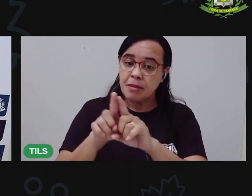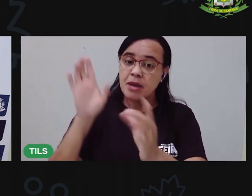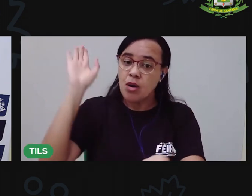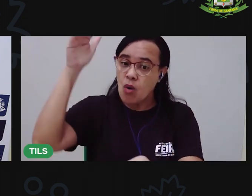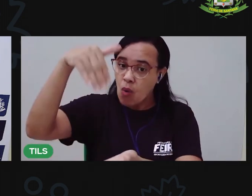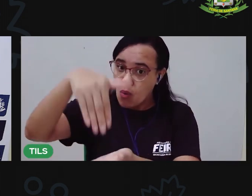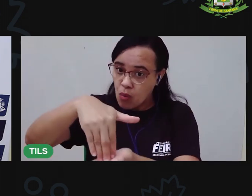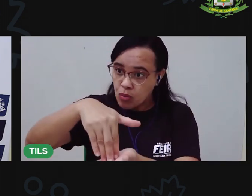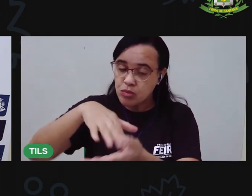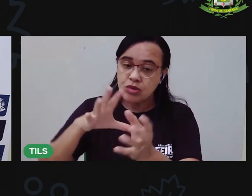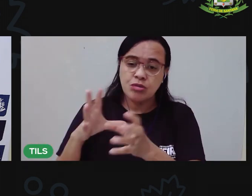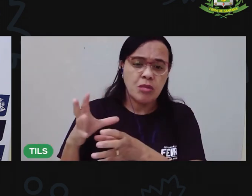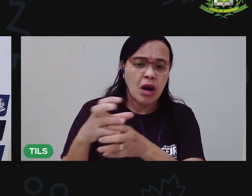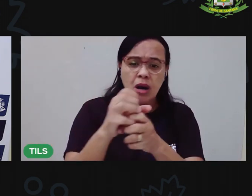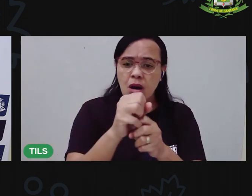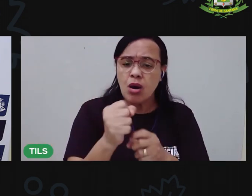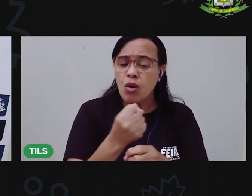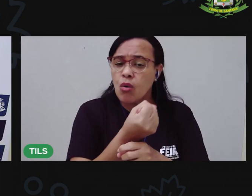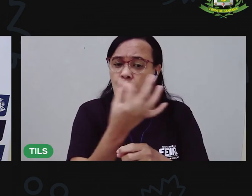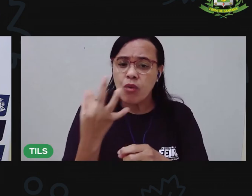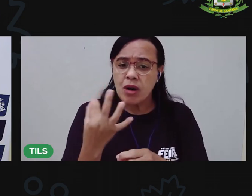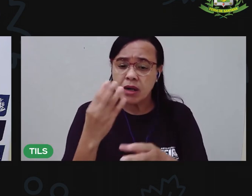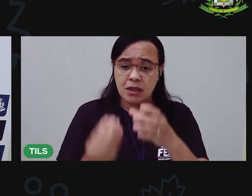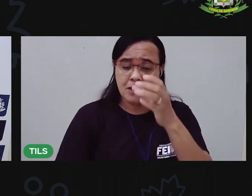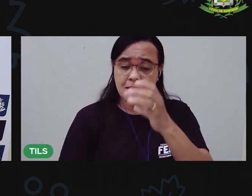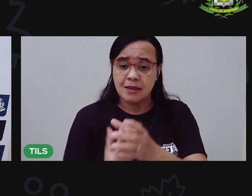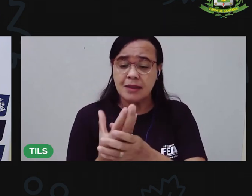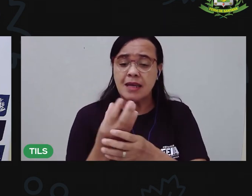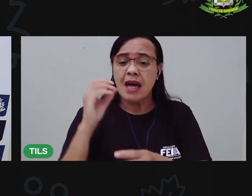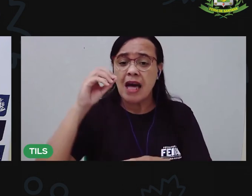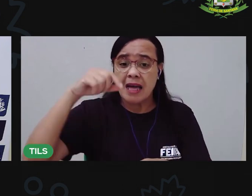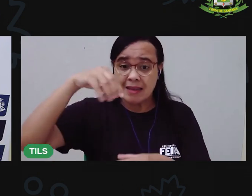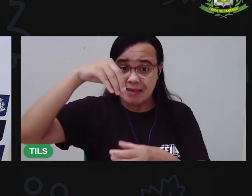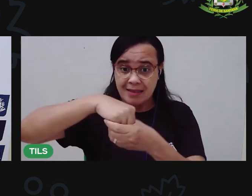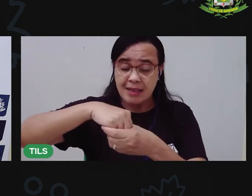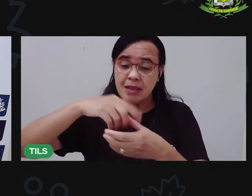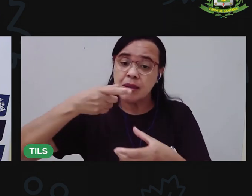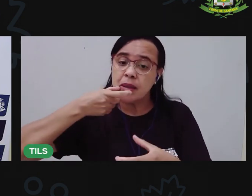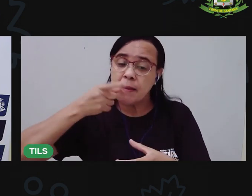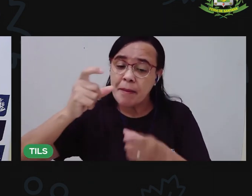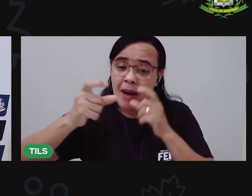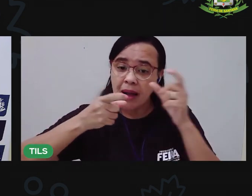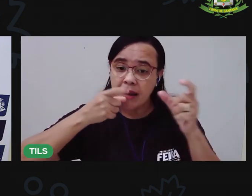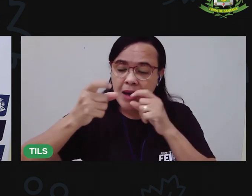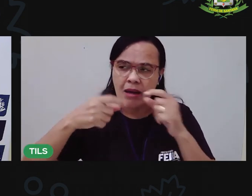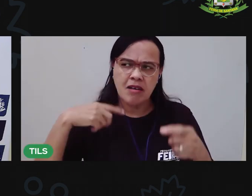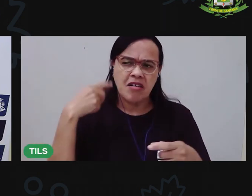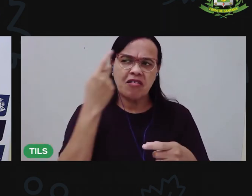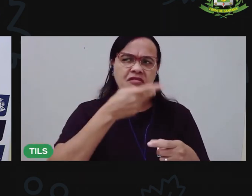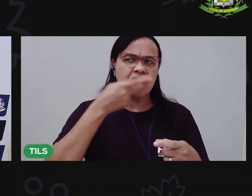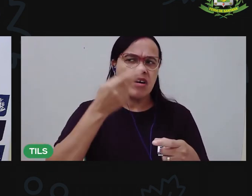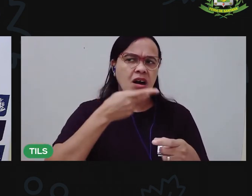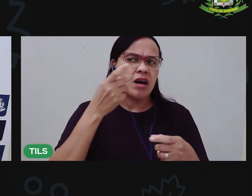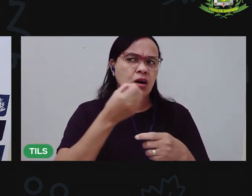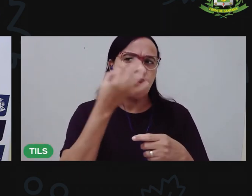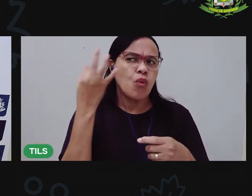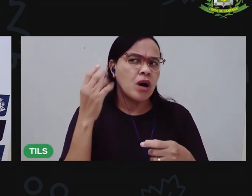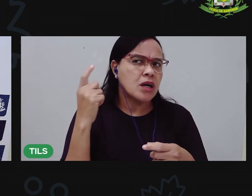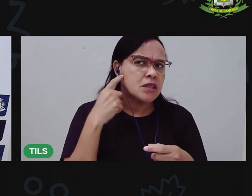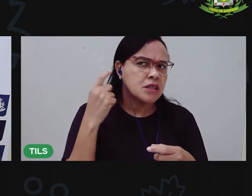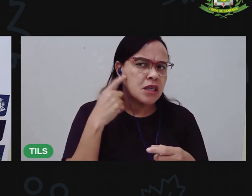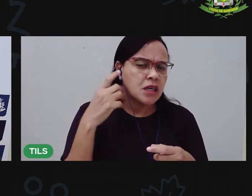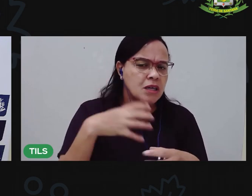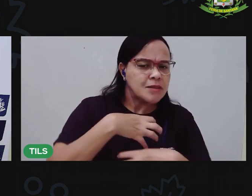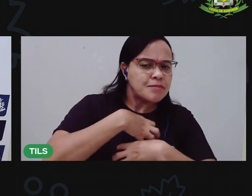letras Que tem Numa Numa palavra E quantas vezes A gente abre a boca Para falar aquela palavra Para reconhecer A estrutura